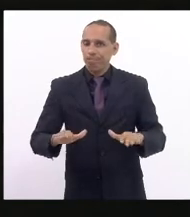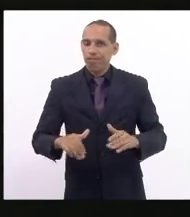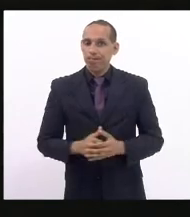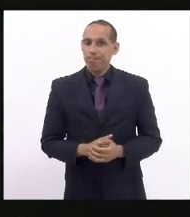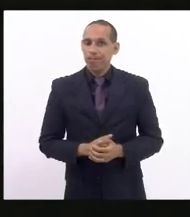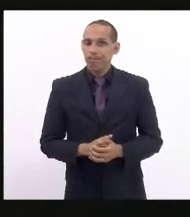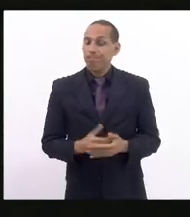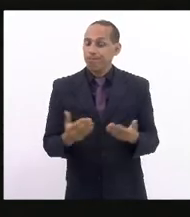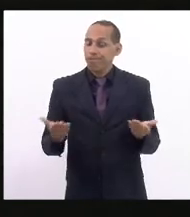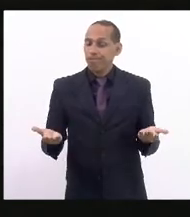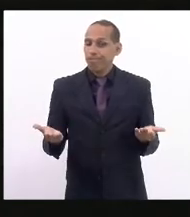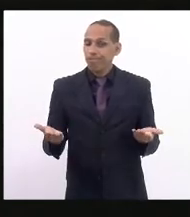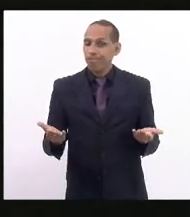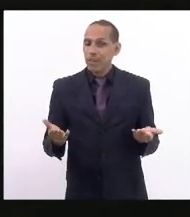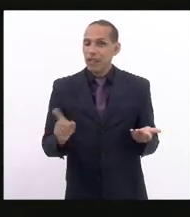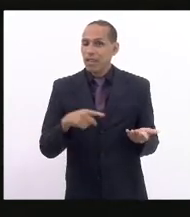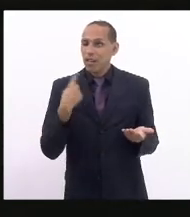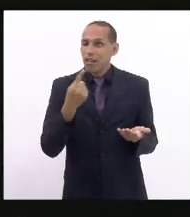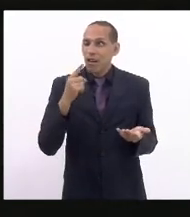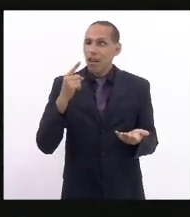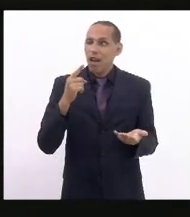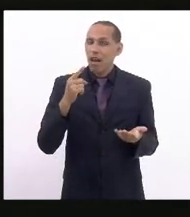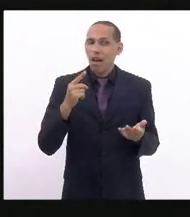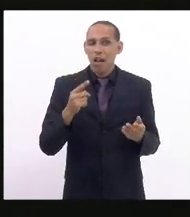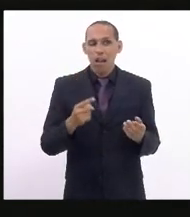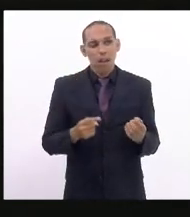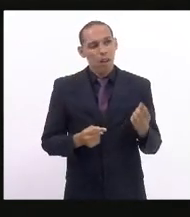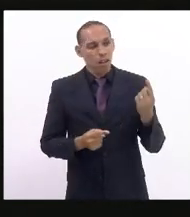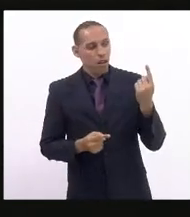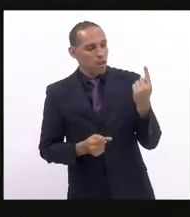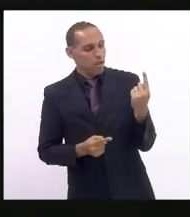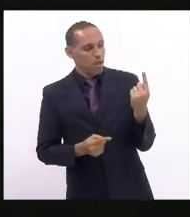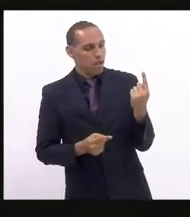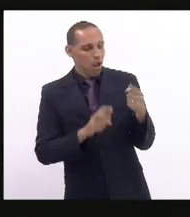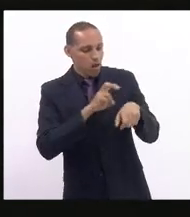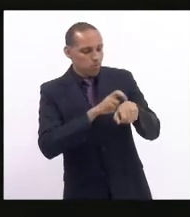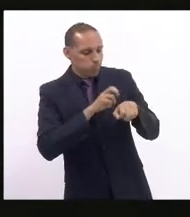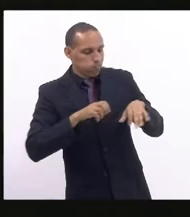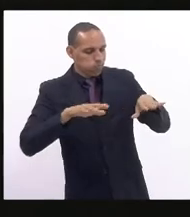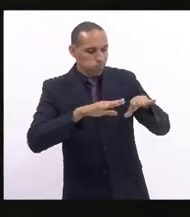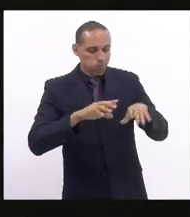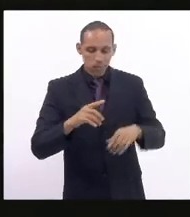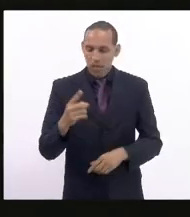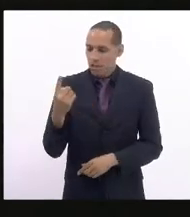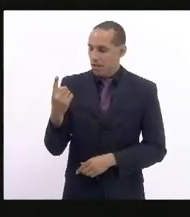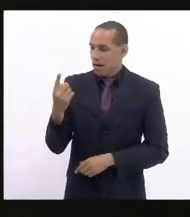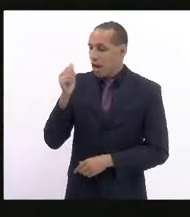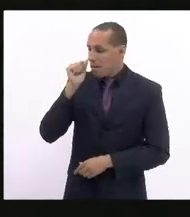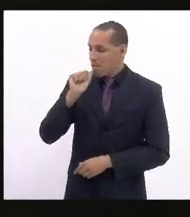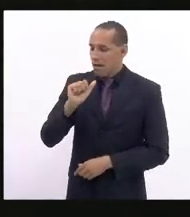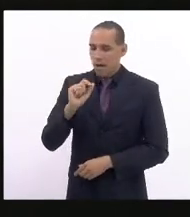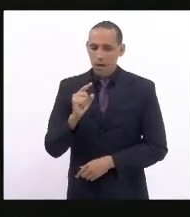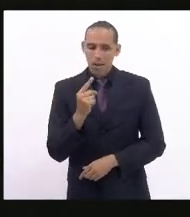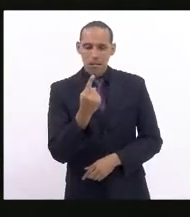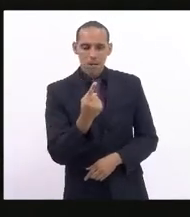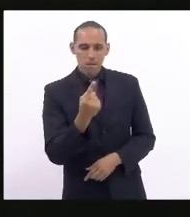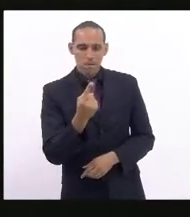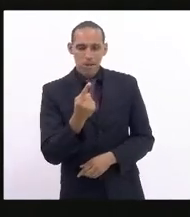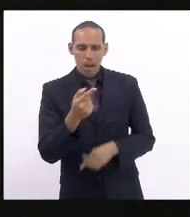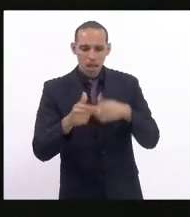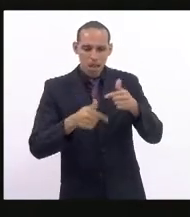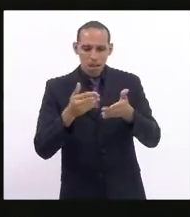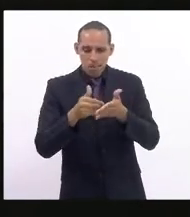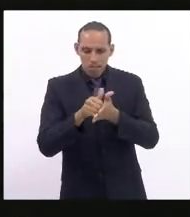é como se nós pudéssemos conjugar pandemia com mulheres com desemprego. Pandemia